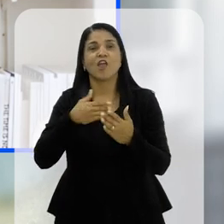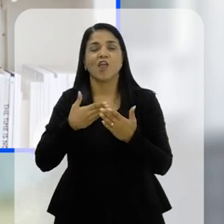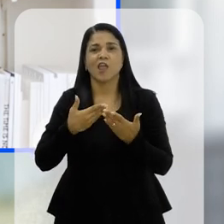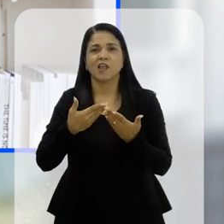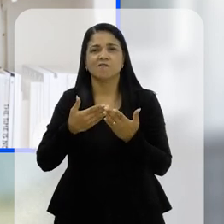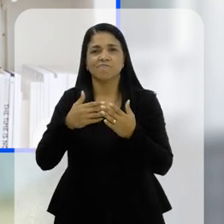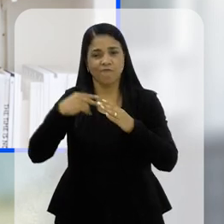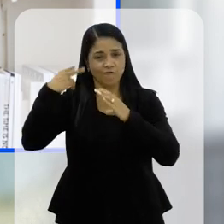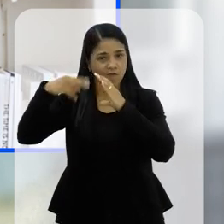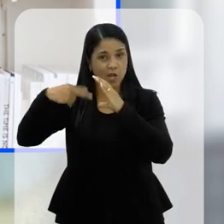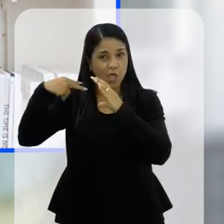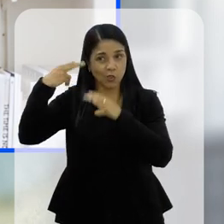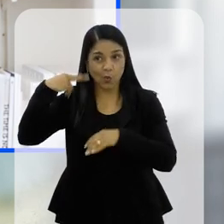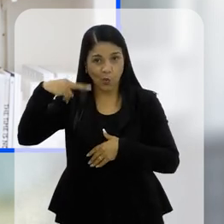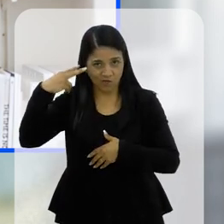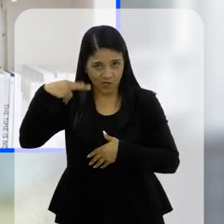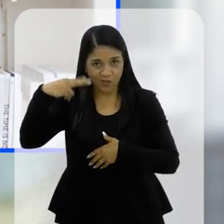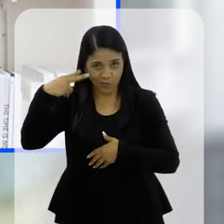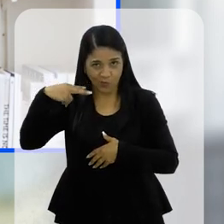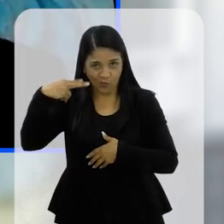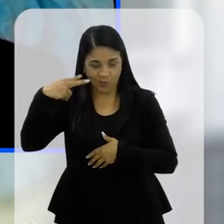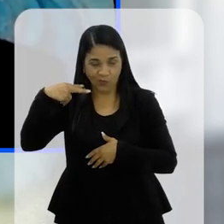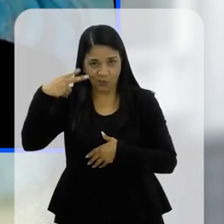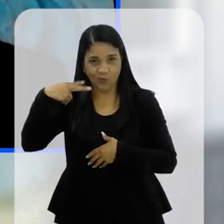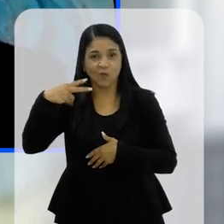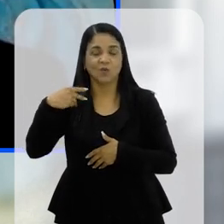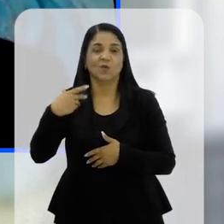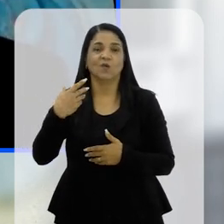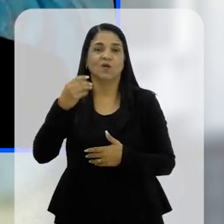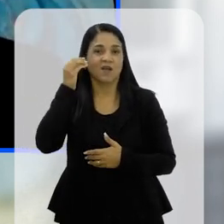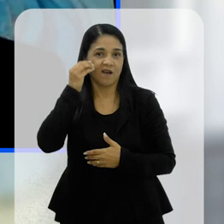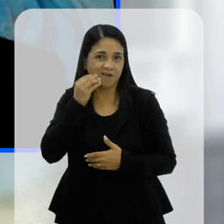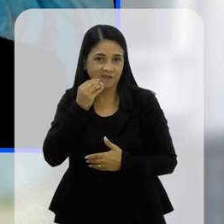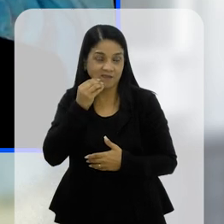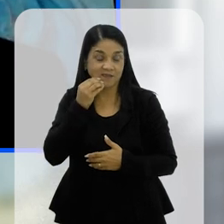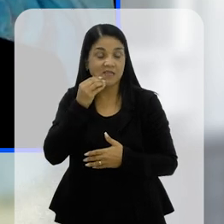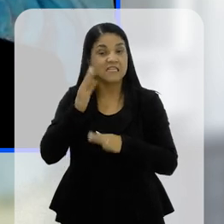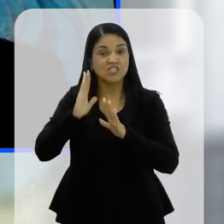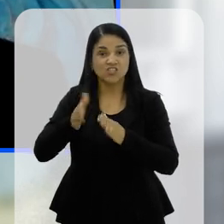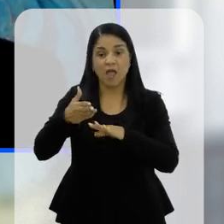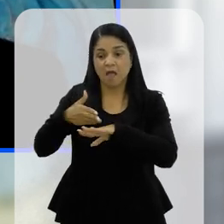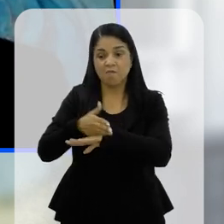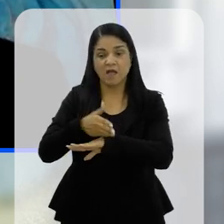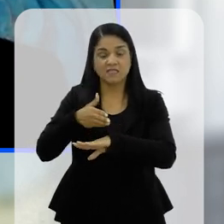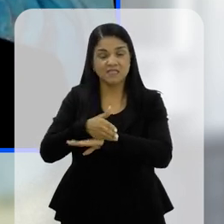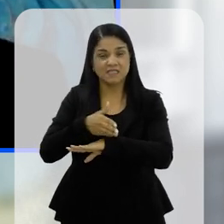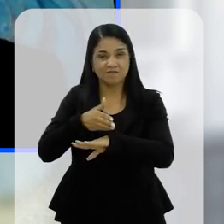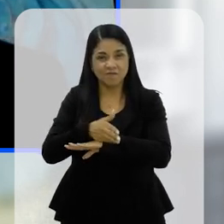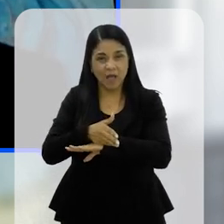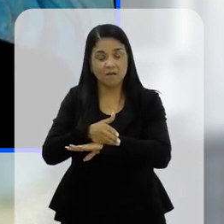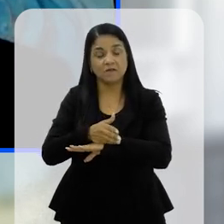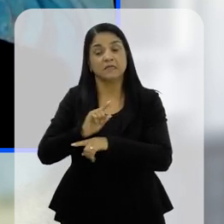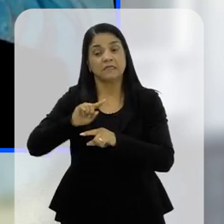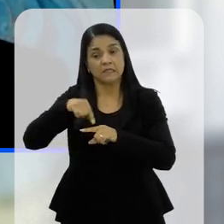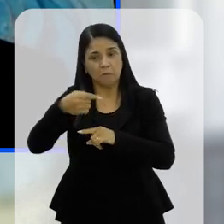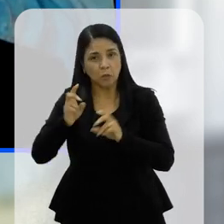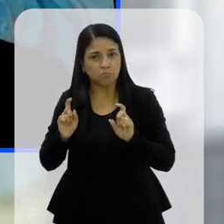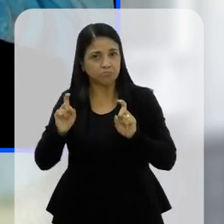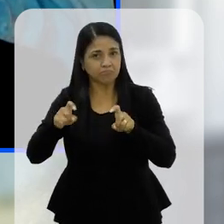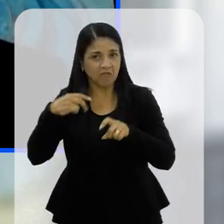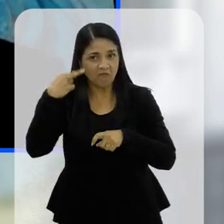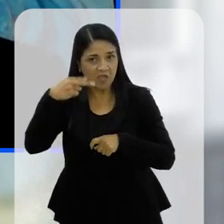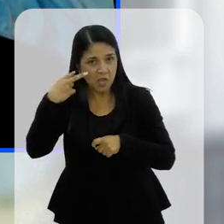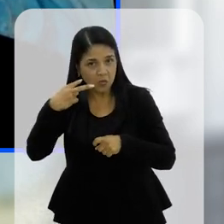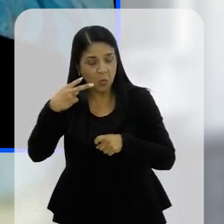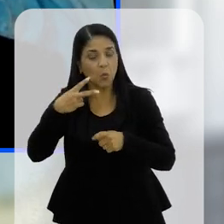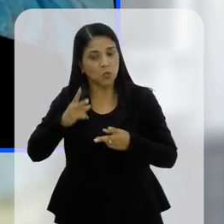como vereador, vocês sabem disso, antes de ser vereador, ele já participava junto com a gente, depois quando foi vereador